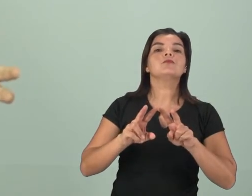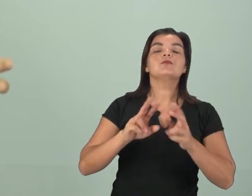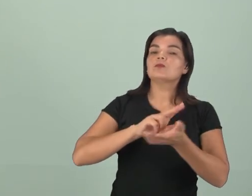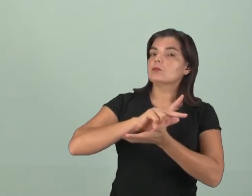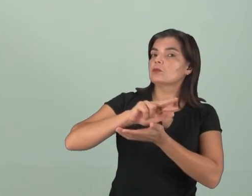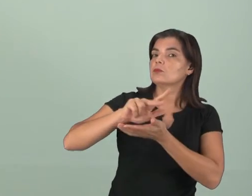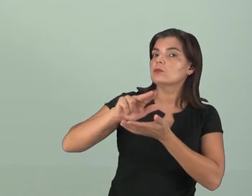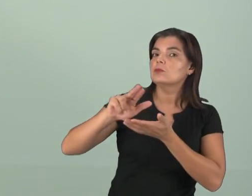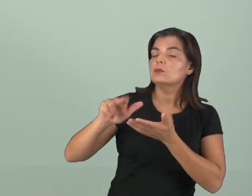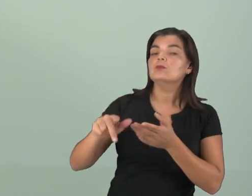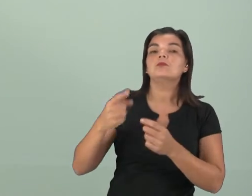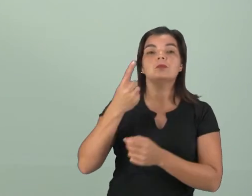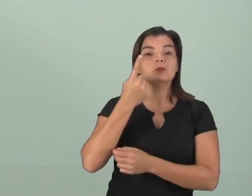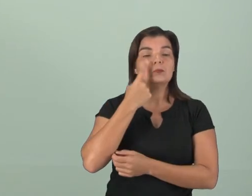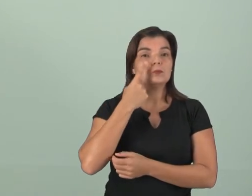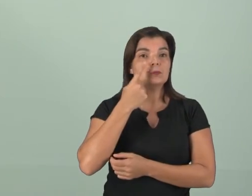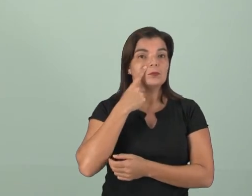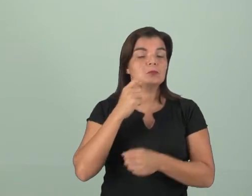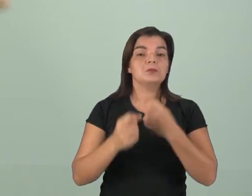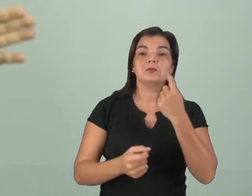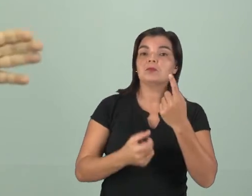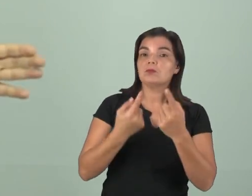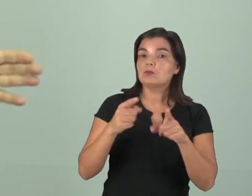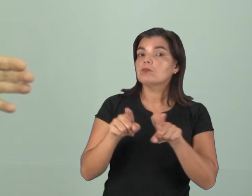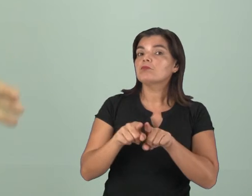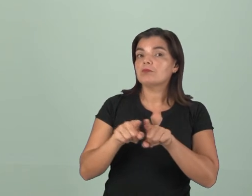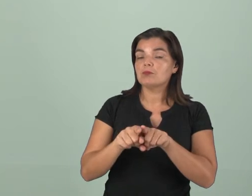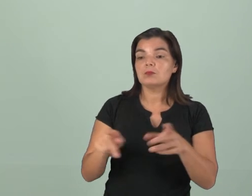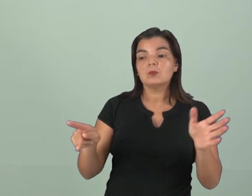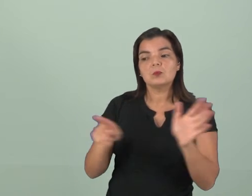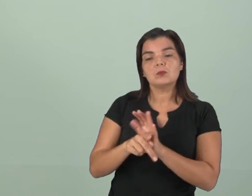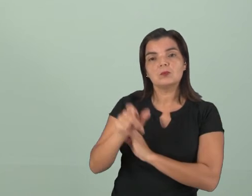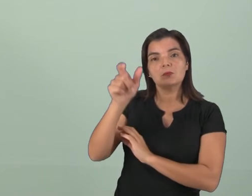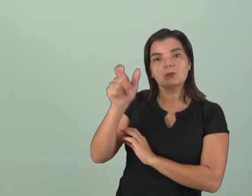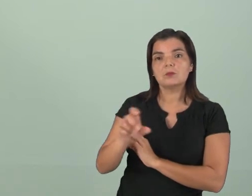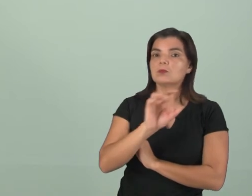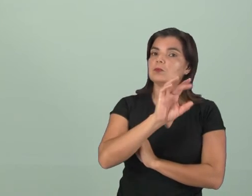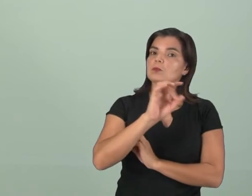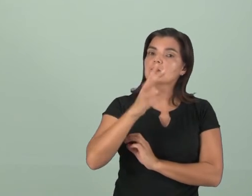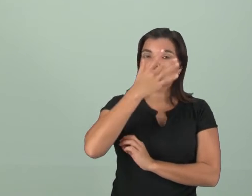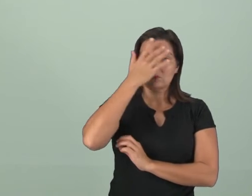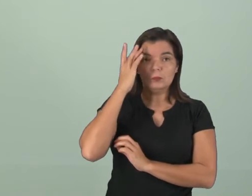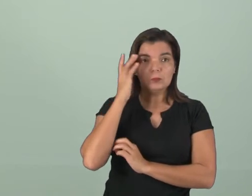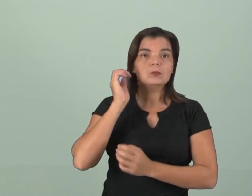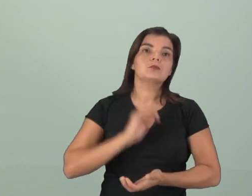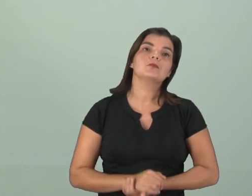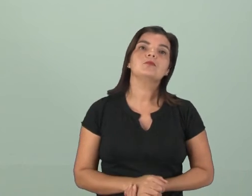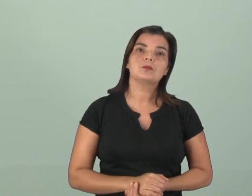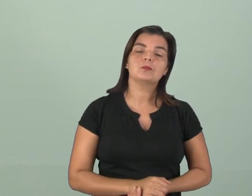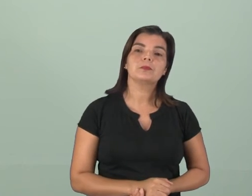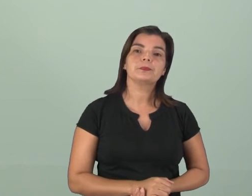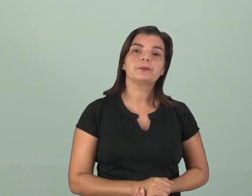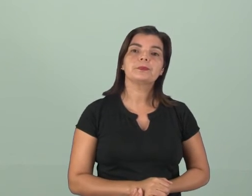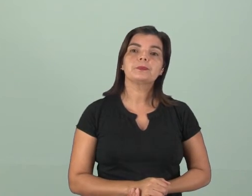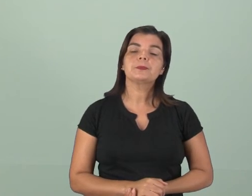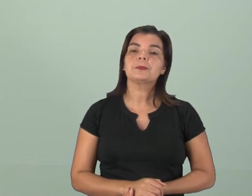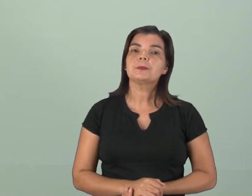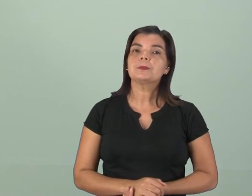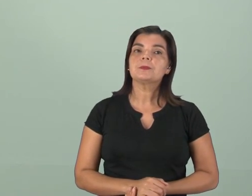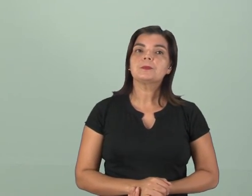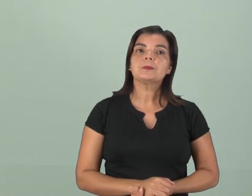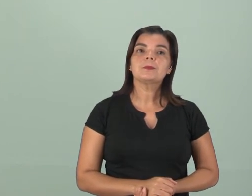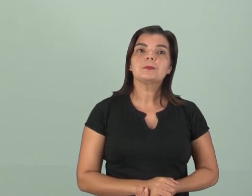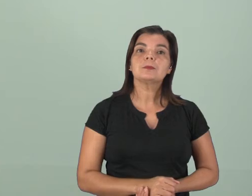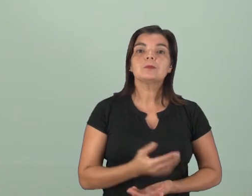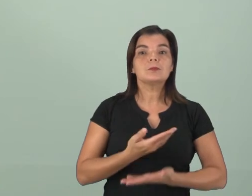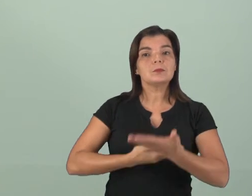diversidade. Visões peculiares são específicas de cada religião, de cada doutrina. Ok?